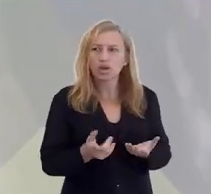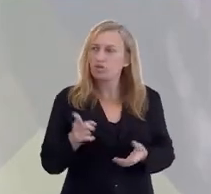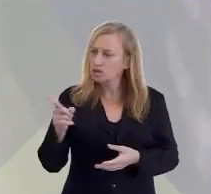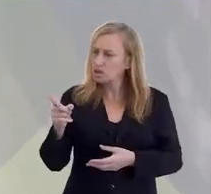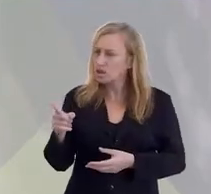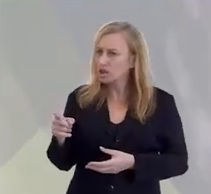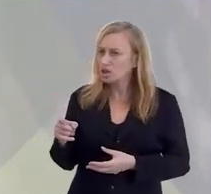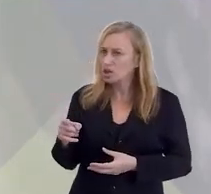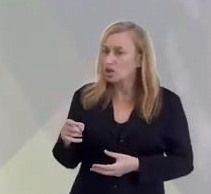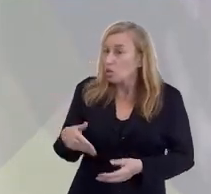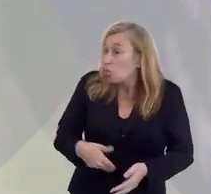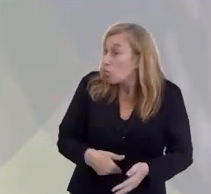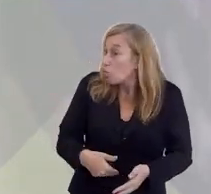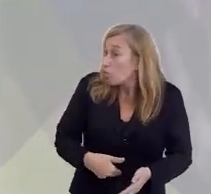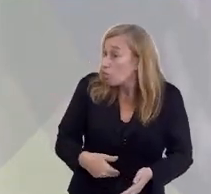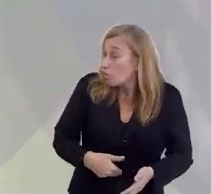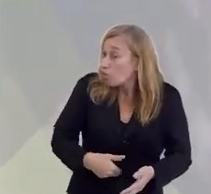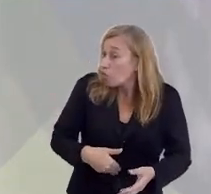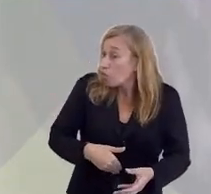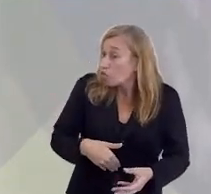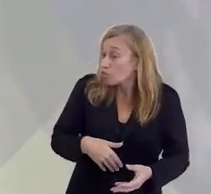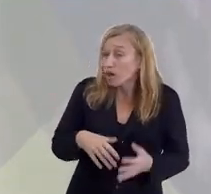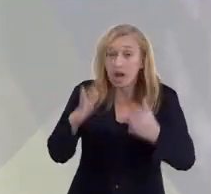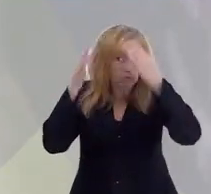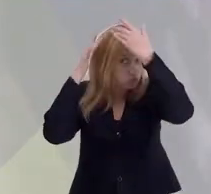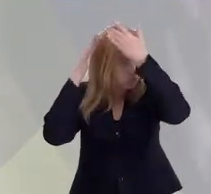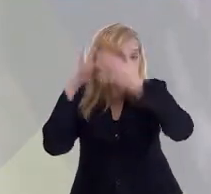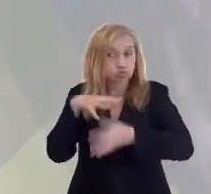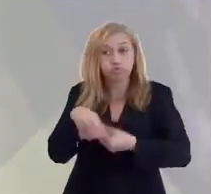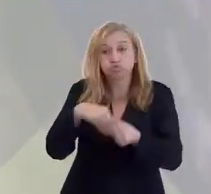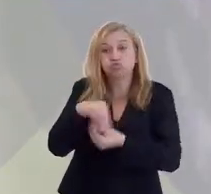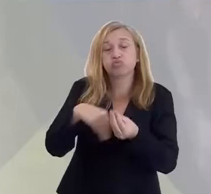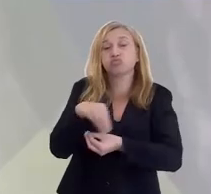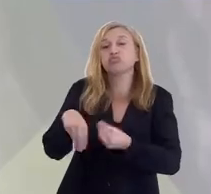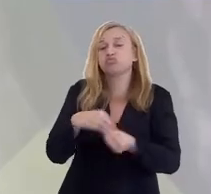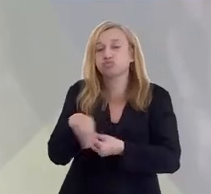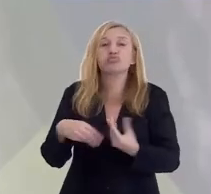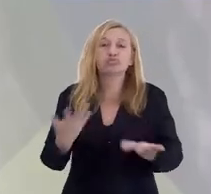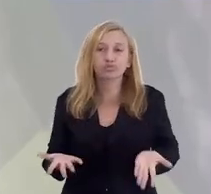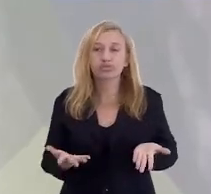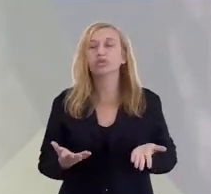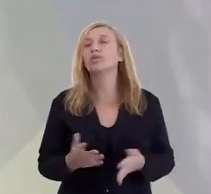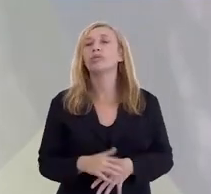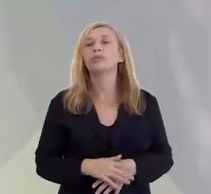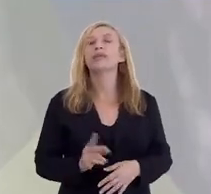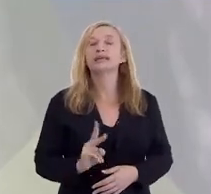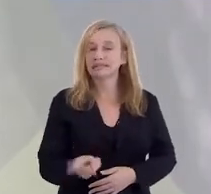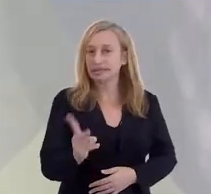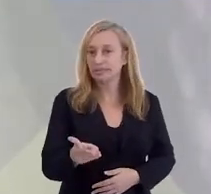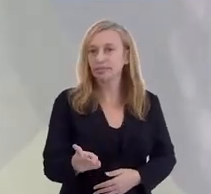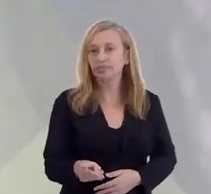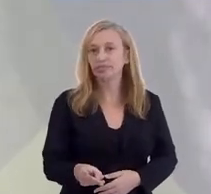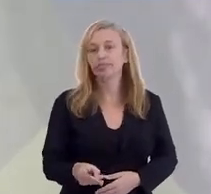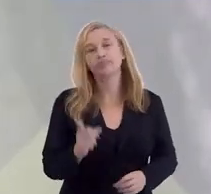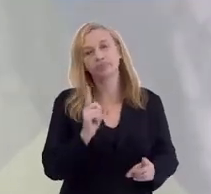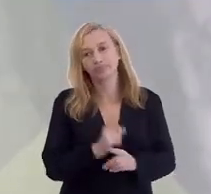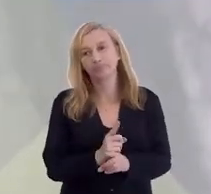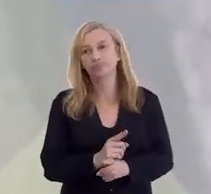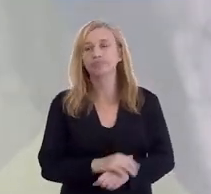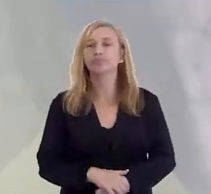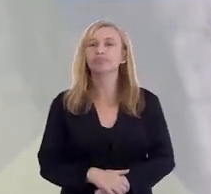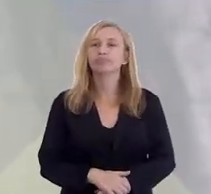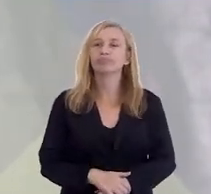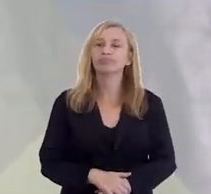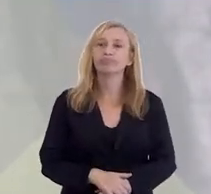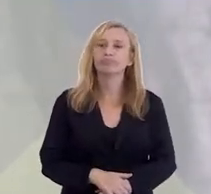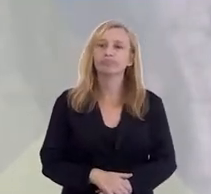salgadinho com o pai, o cérebro faz essas misturas quando traz, mas sempre reencontramos.